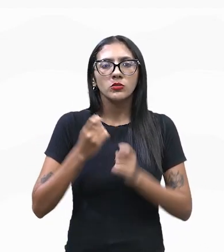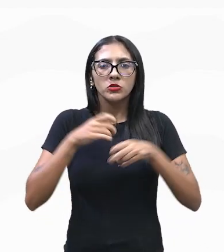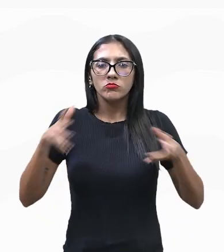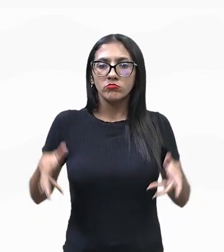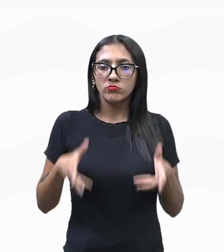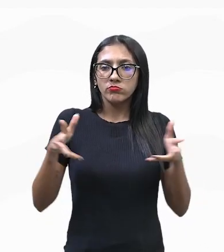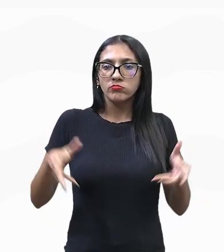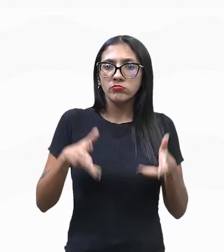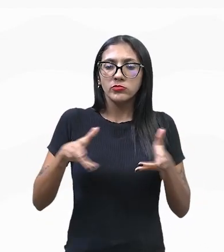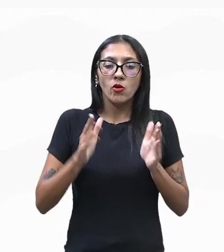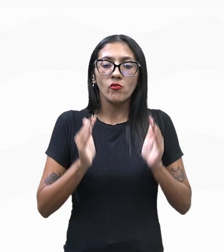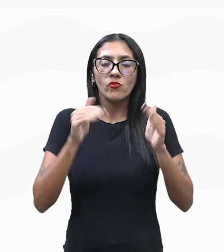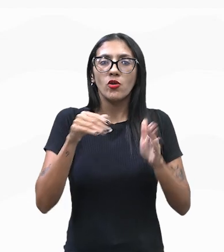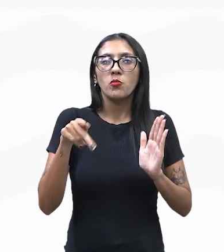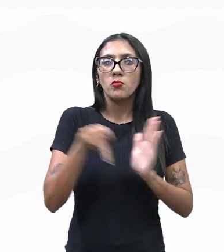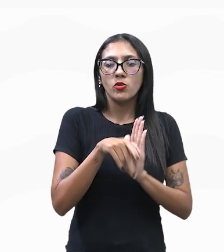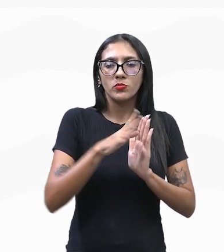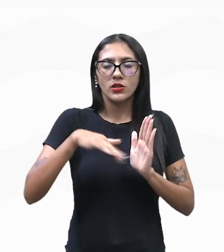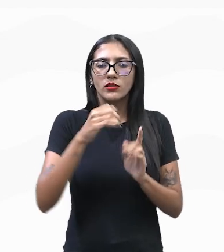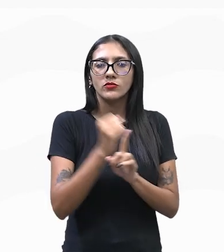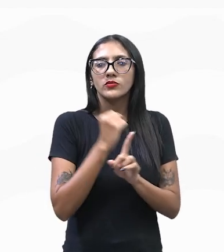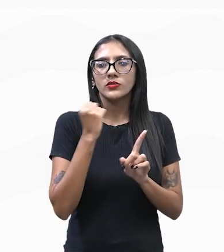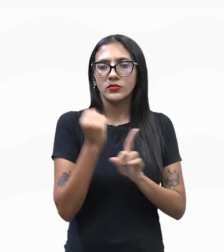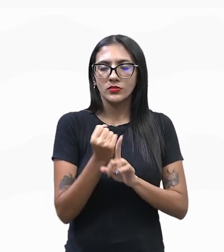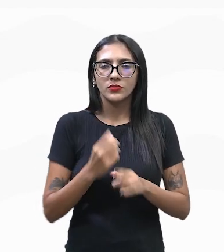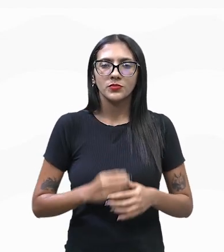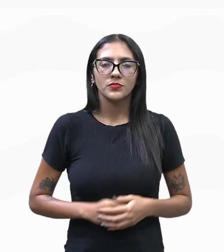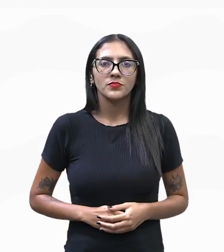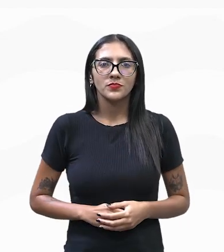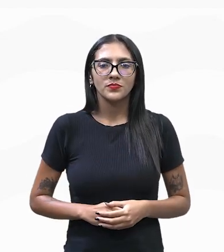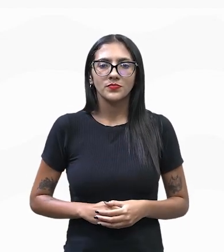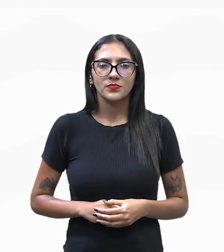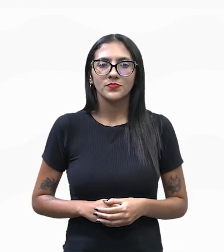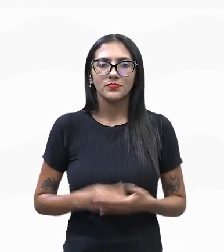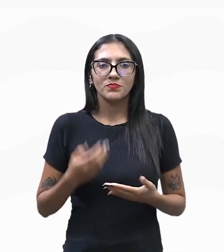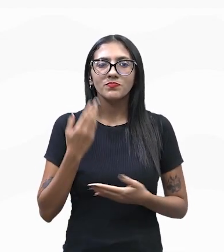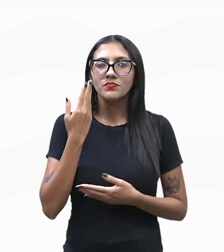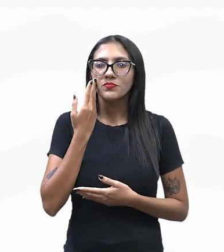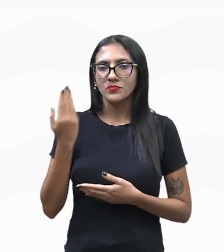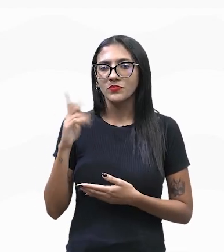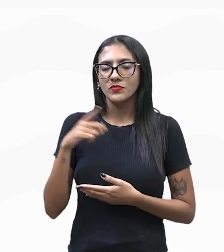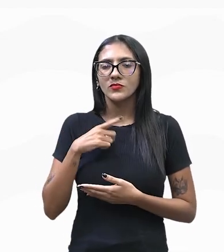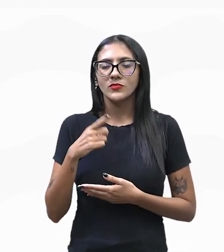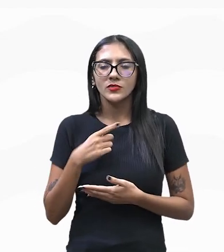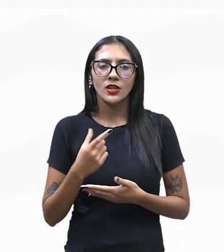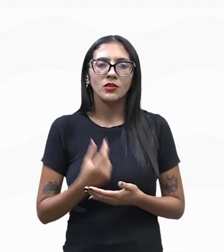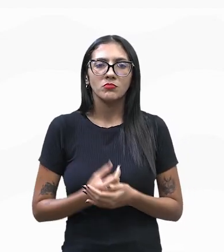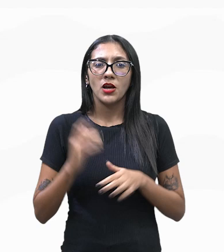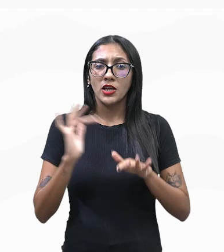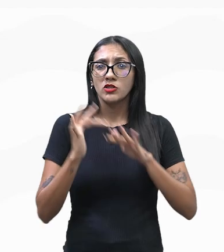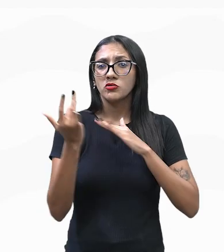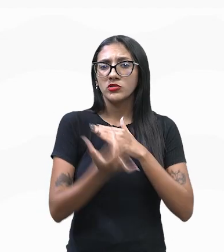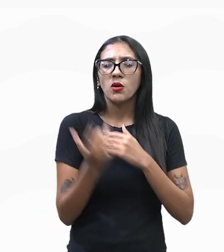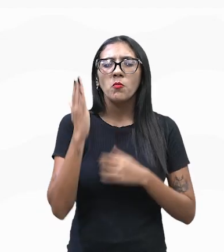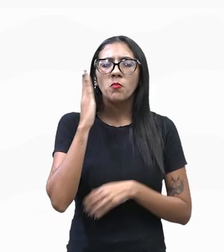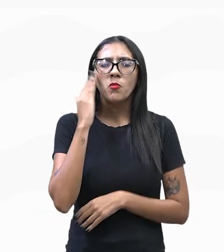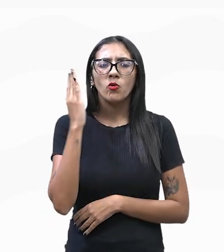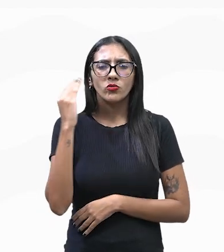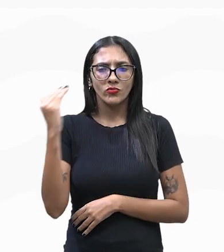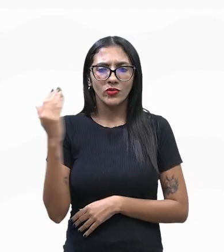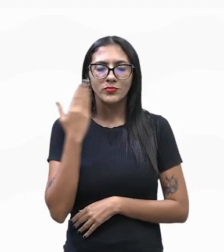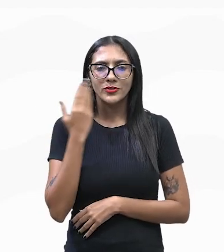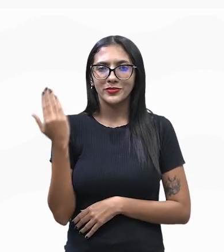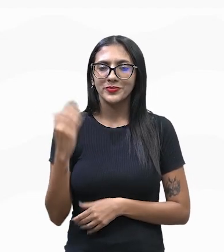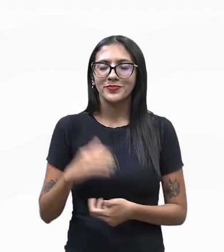audiência específica. Nós temos, inclusive, né, a imagem ali, né, de uma rede social bastante conhecida. Vamos lá.